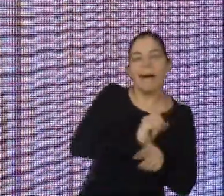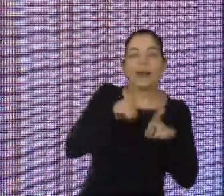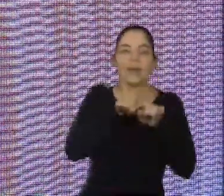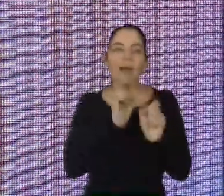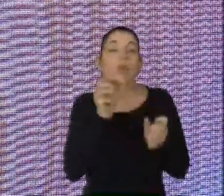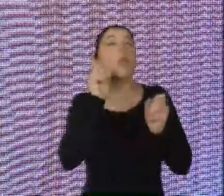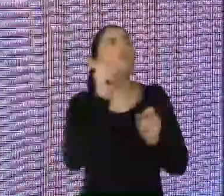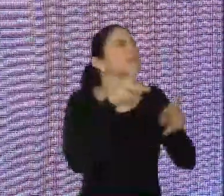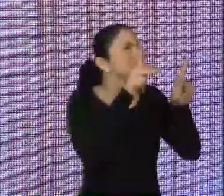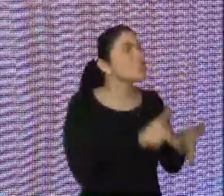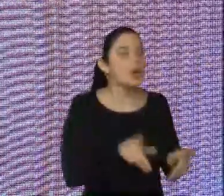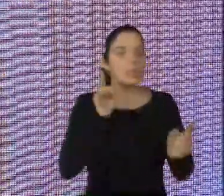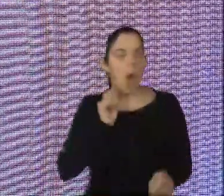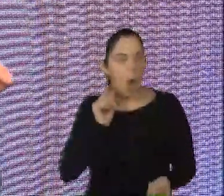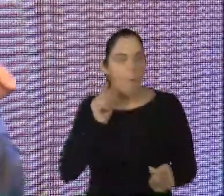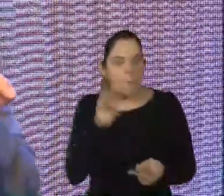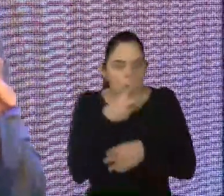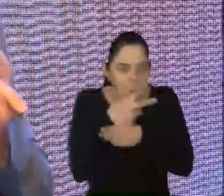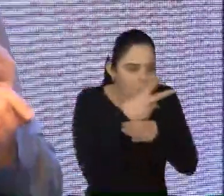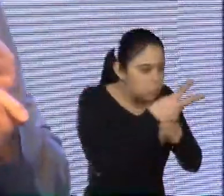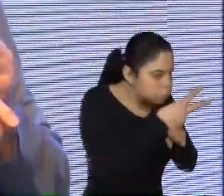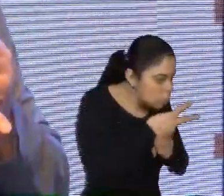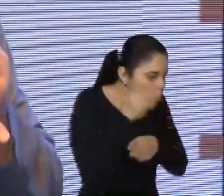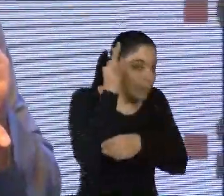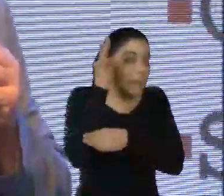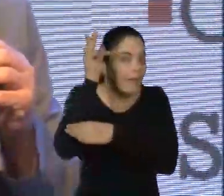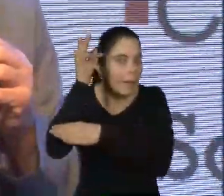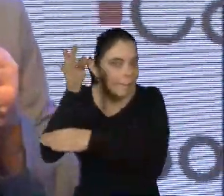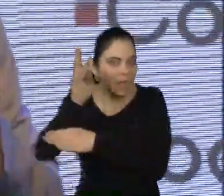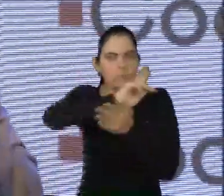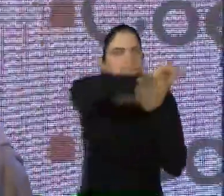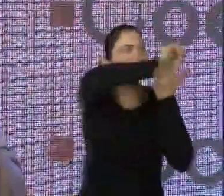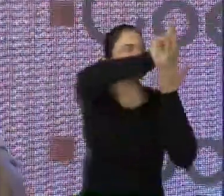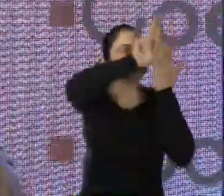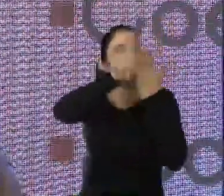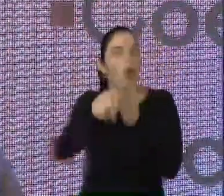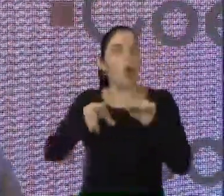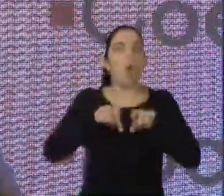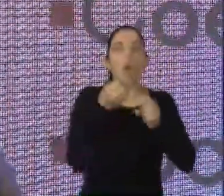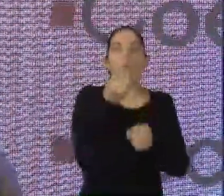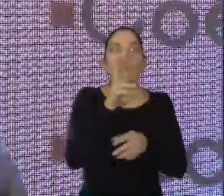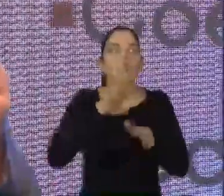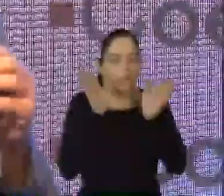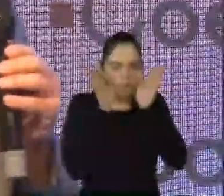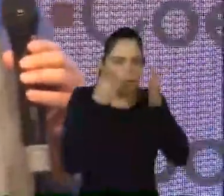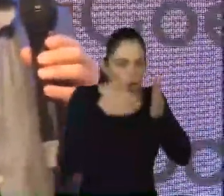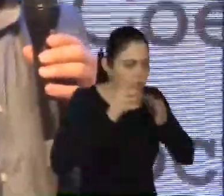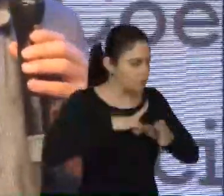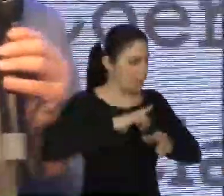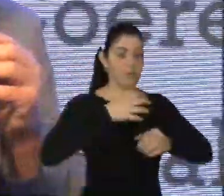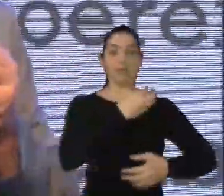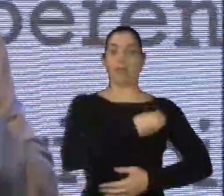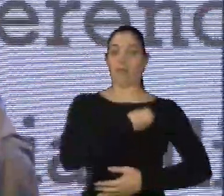buscamos, de uma forma eficiente, junto com a terapia multidisciplinar, ou, pelo menos, com o enfoque que nós devemos ter em relação à vida,